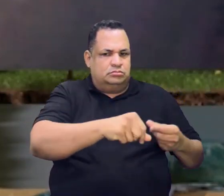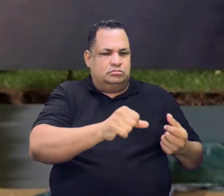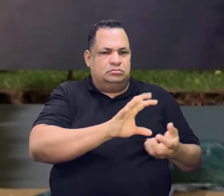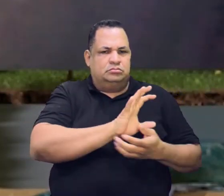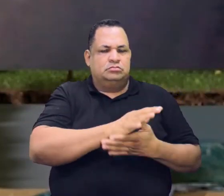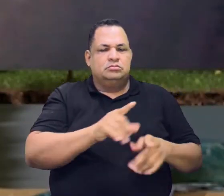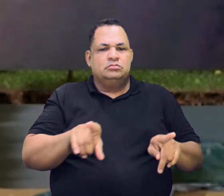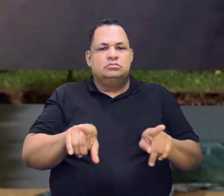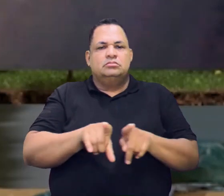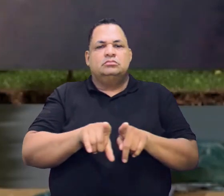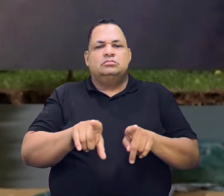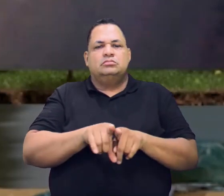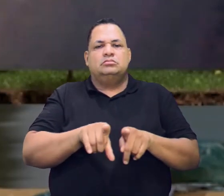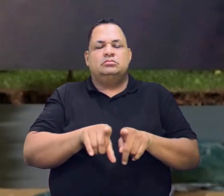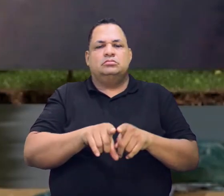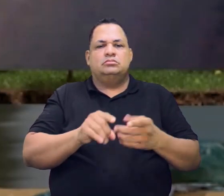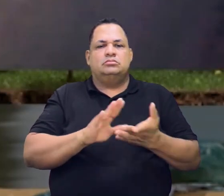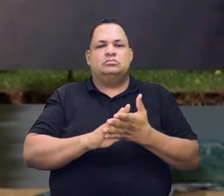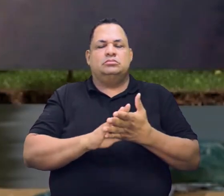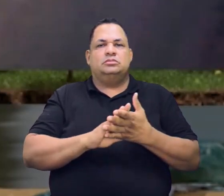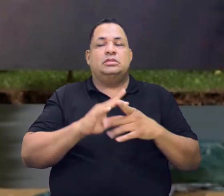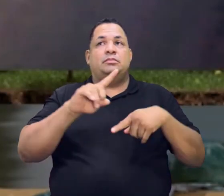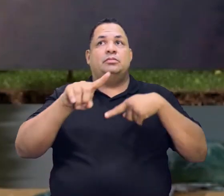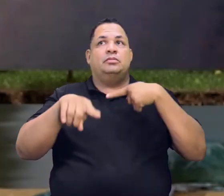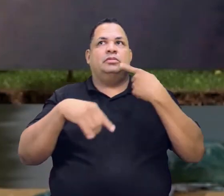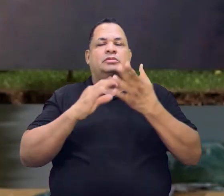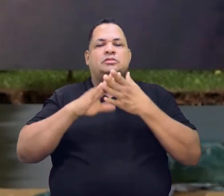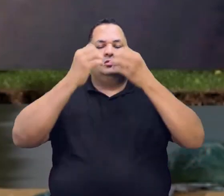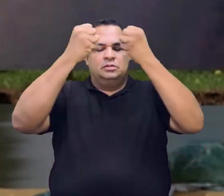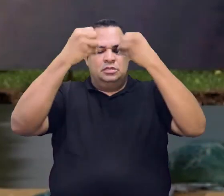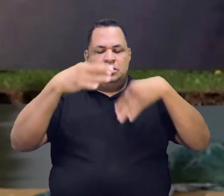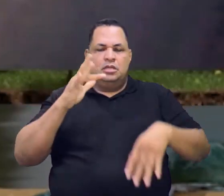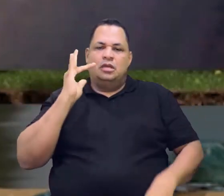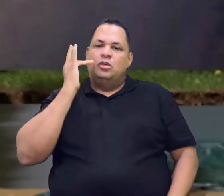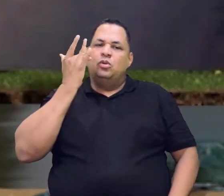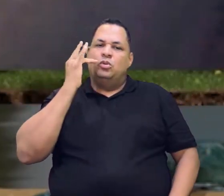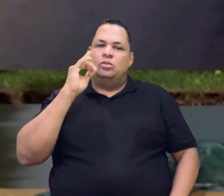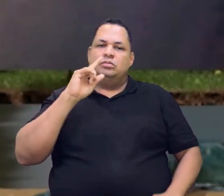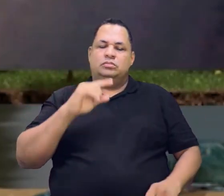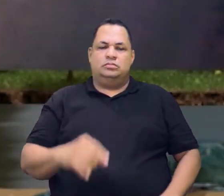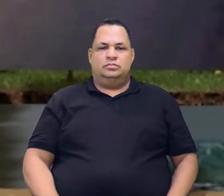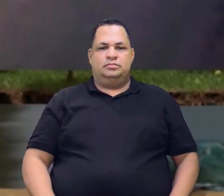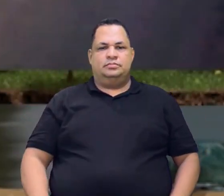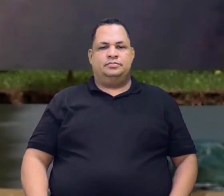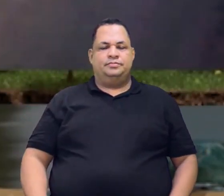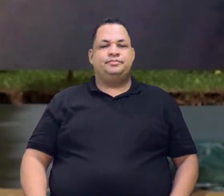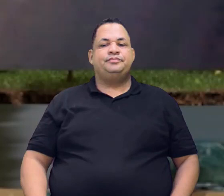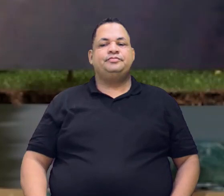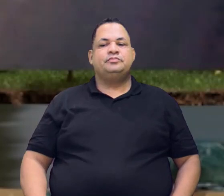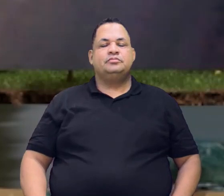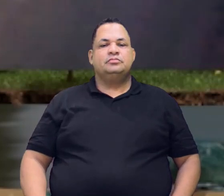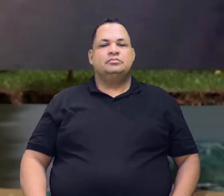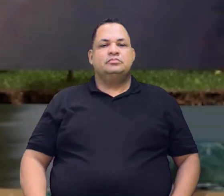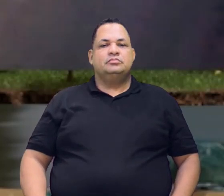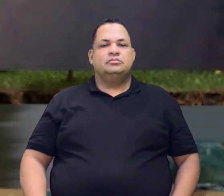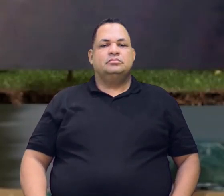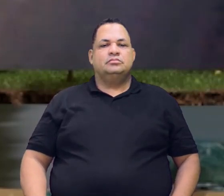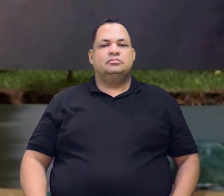E aí, também nós vamos trabalhar lá na frente sobre o ouro. Hoje é caceterita e depois vem a extração do ouro.